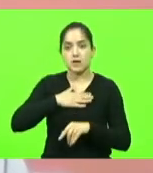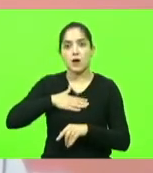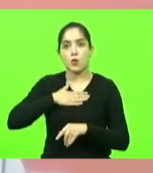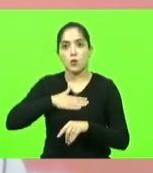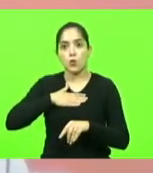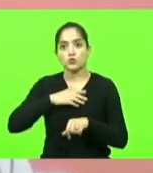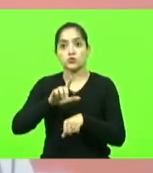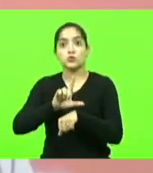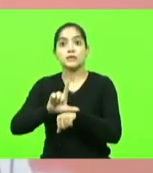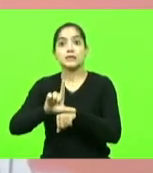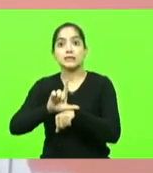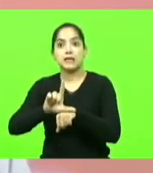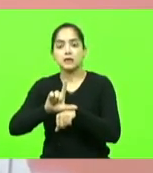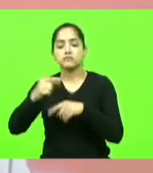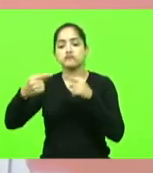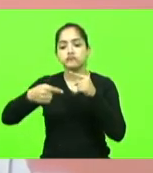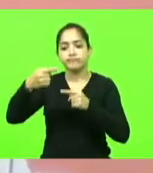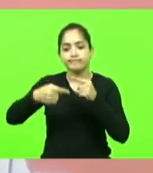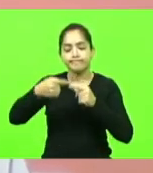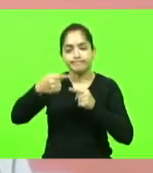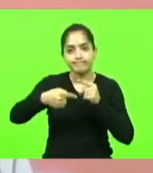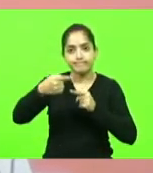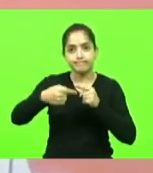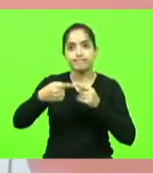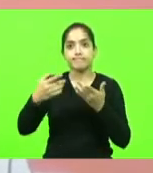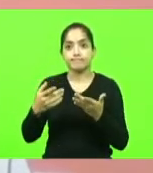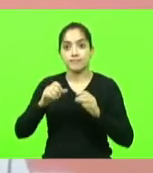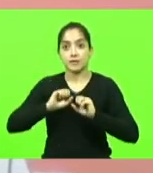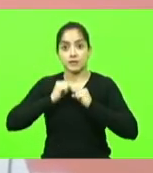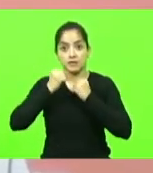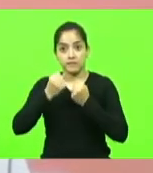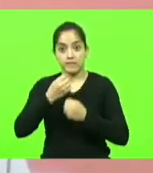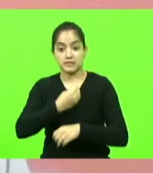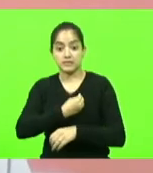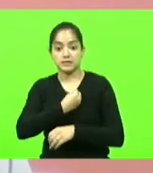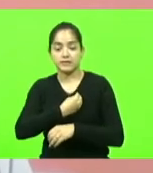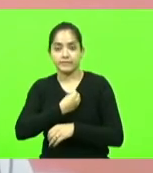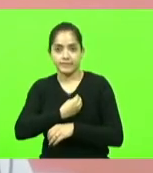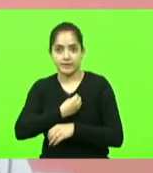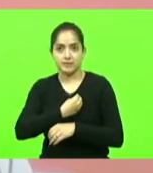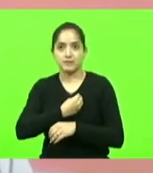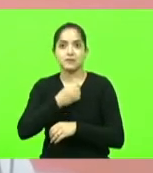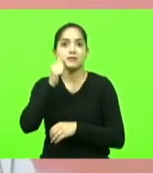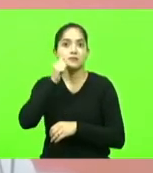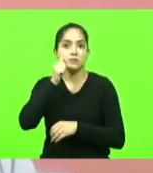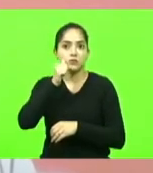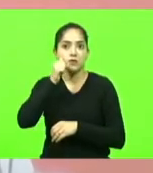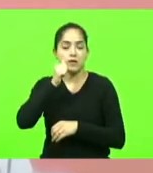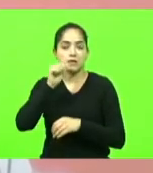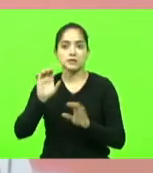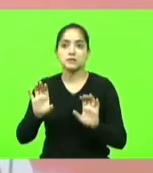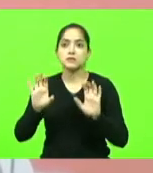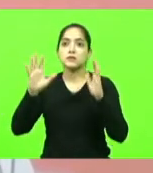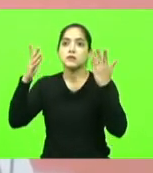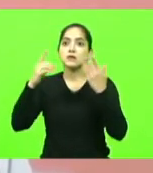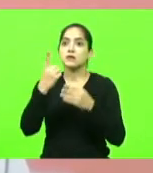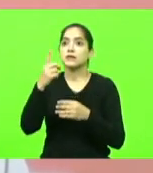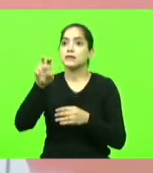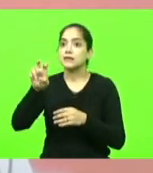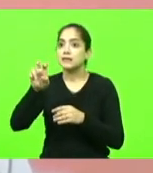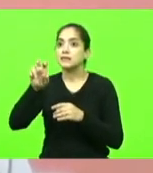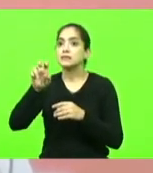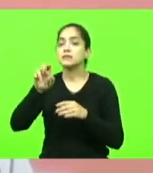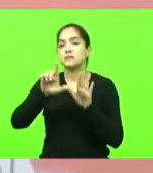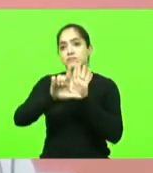vários debates estão ocorrendo em defesa da vida das mulheres em comemoração aos 15 anos da lei